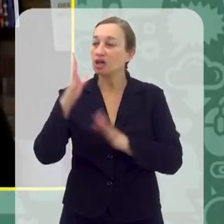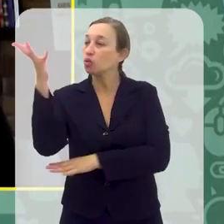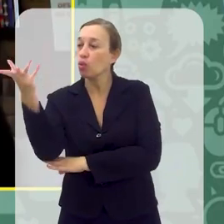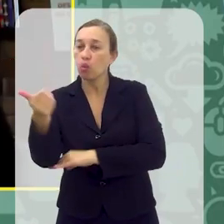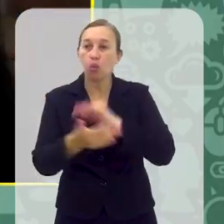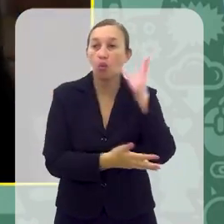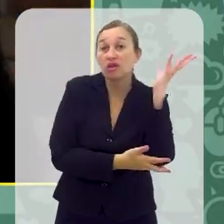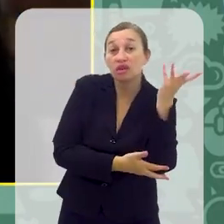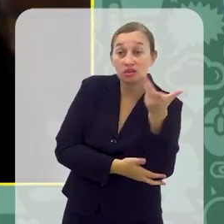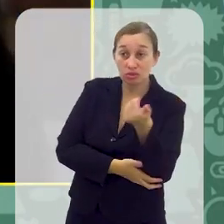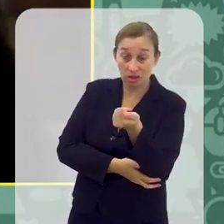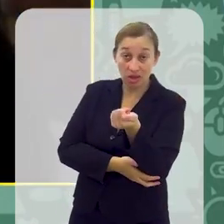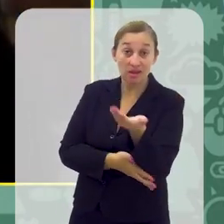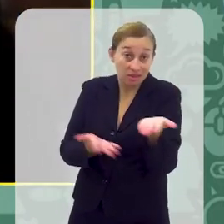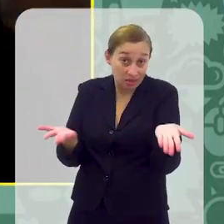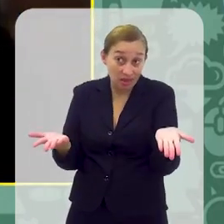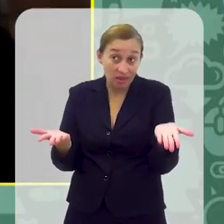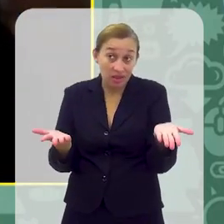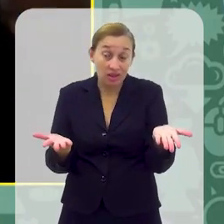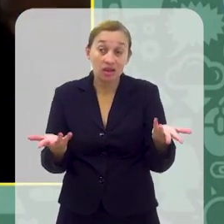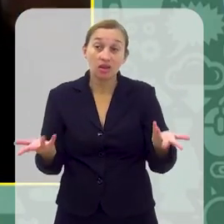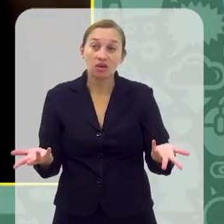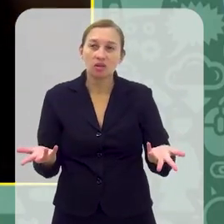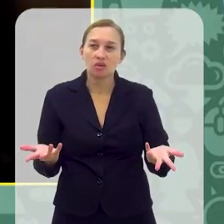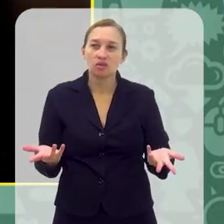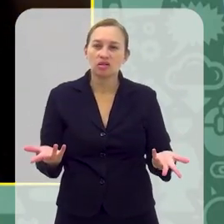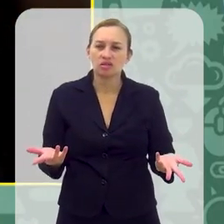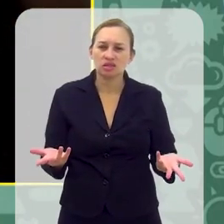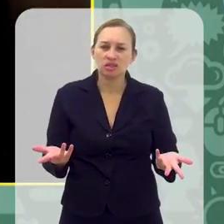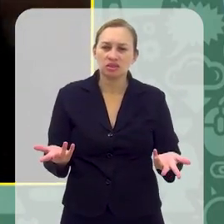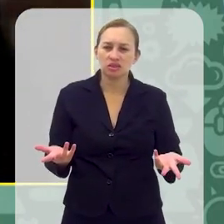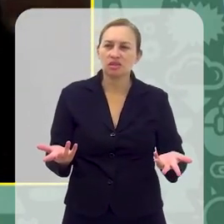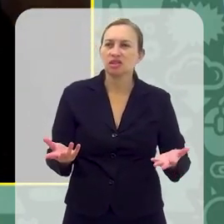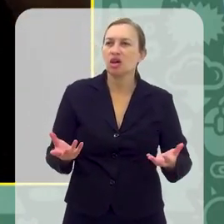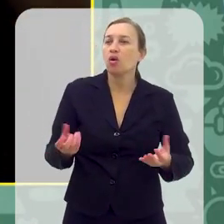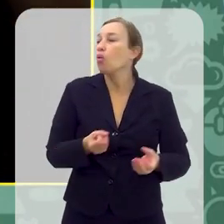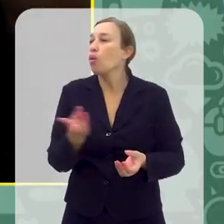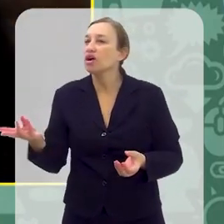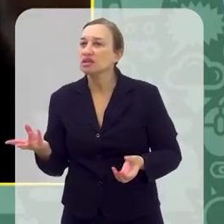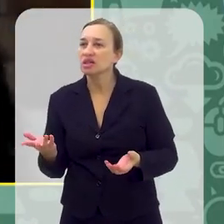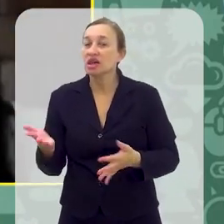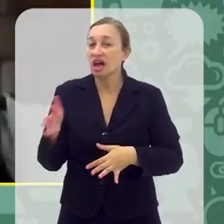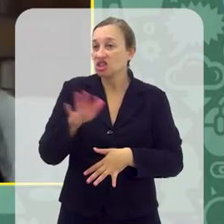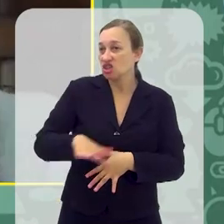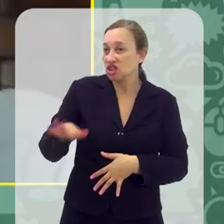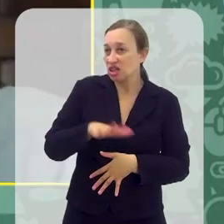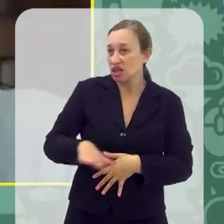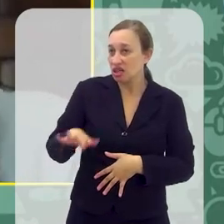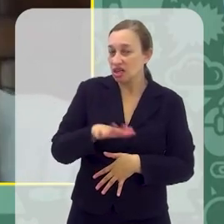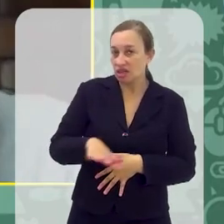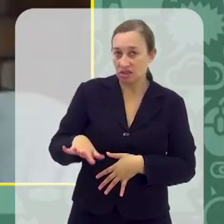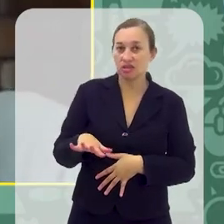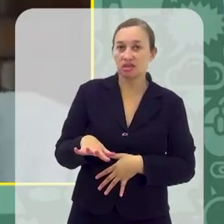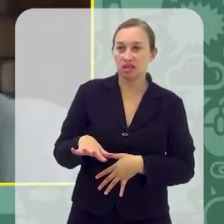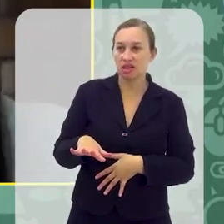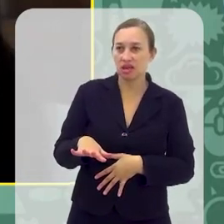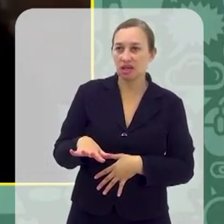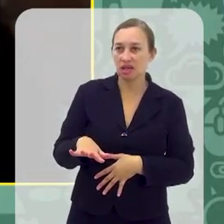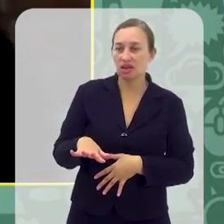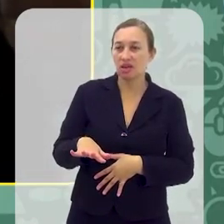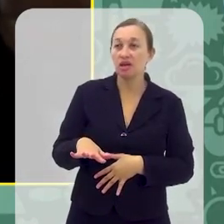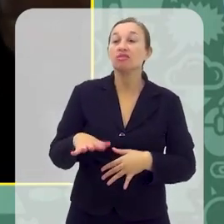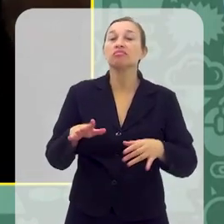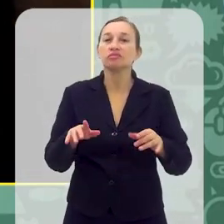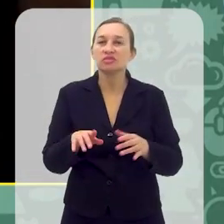contato com a natureza, né, hoje também não é o termo tão oficial, mas o déficit de natureza, né, o quanto que essas crianças não estão se expondo,